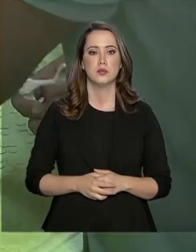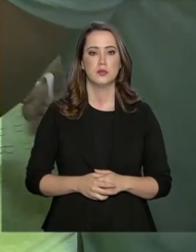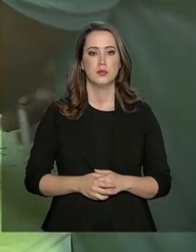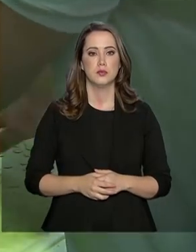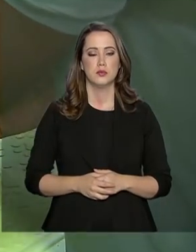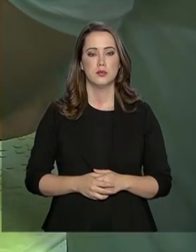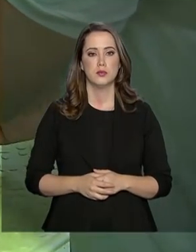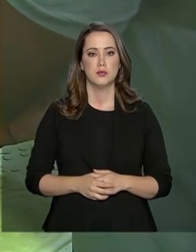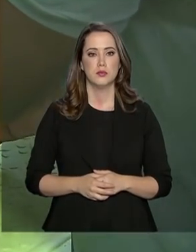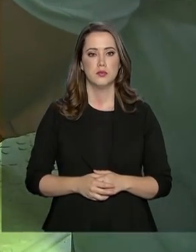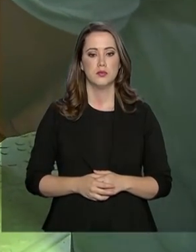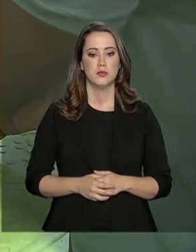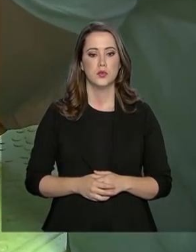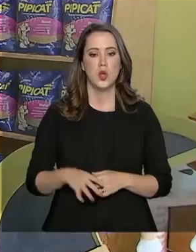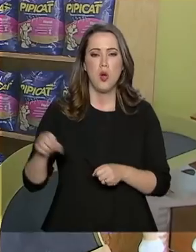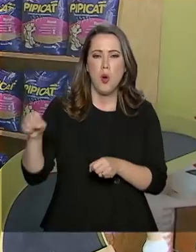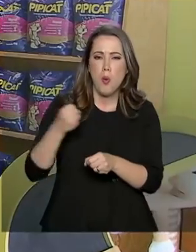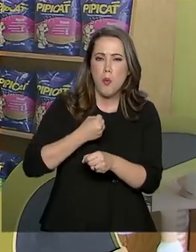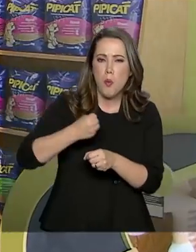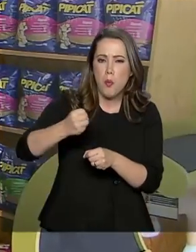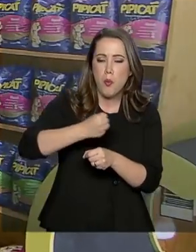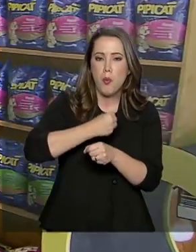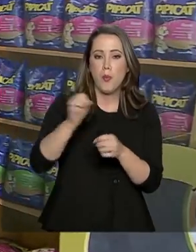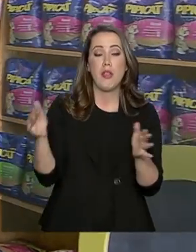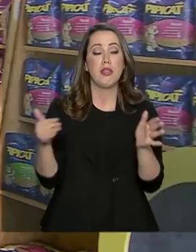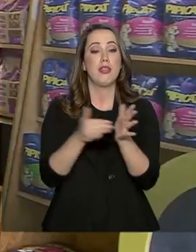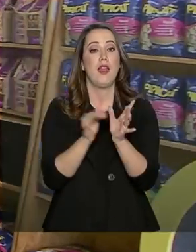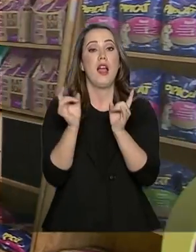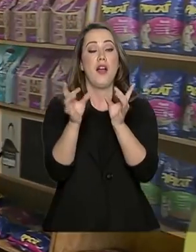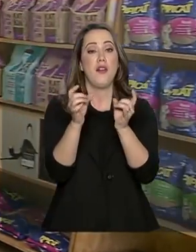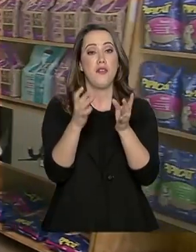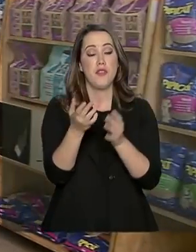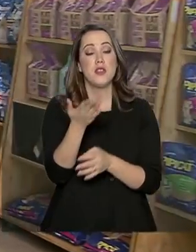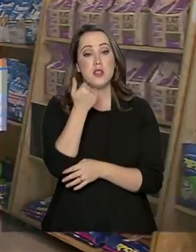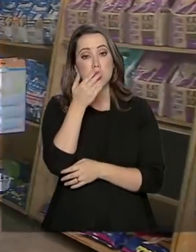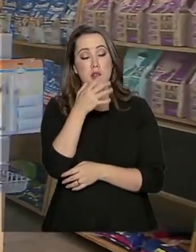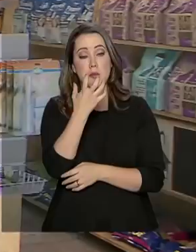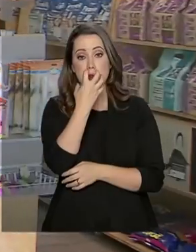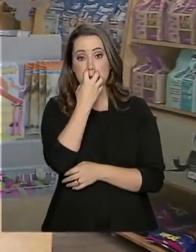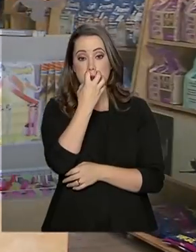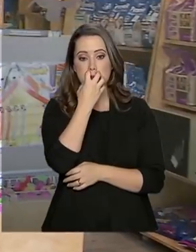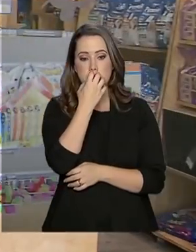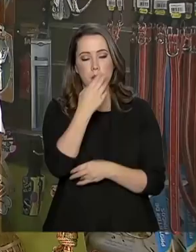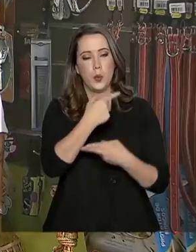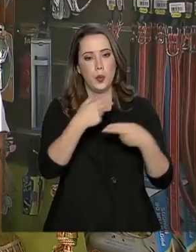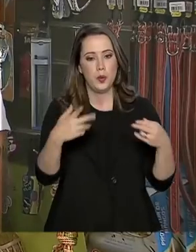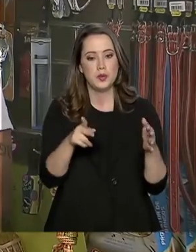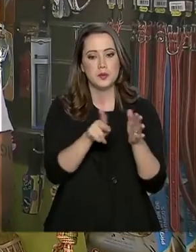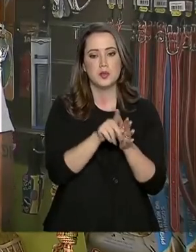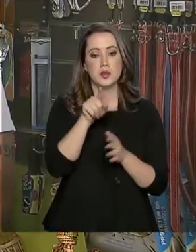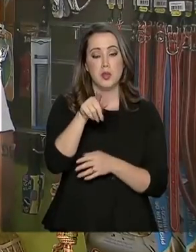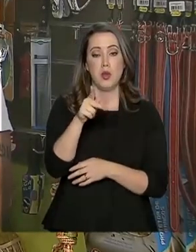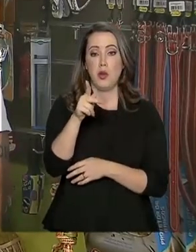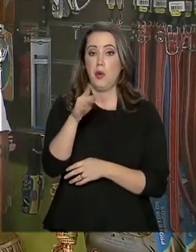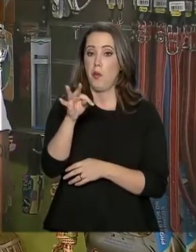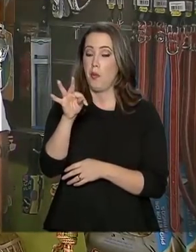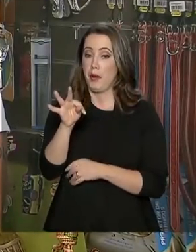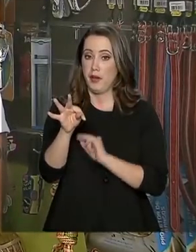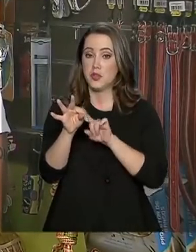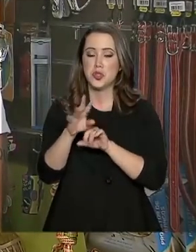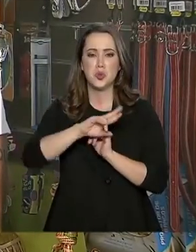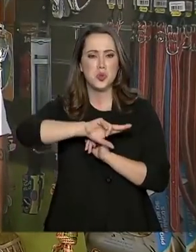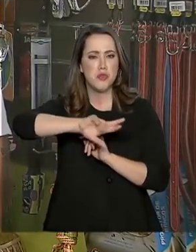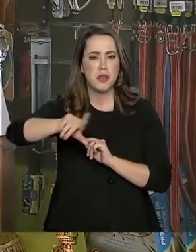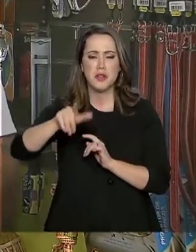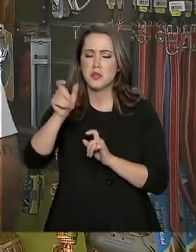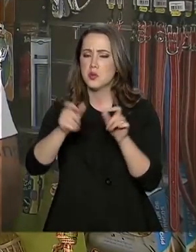Da tosa do cachorrinho até a venda de ração e acessórios para os mascotes. O pet shop do Ricardo tem de